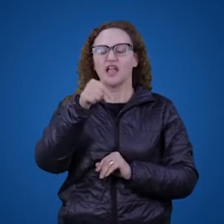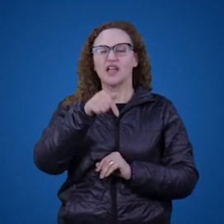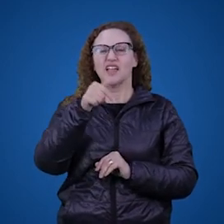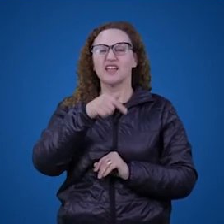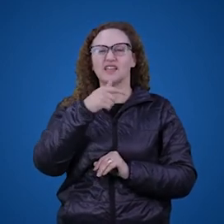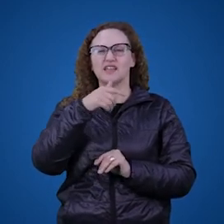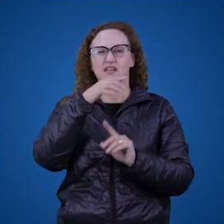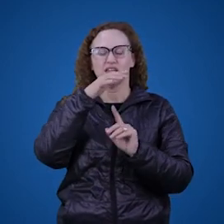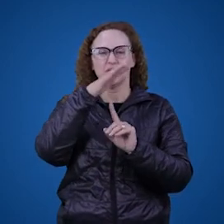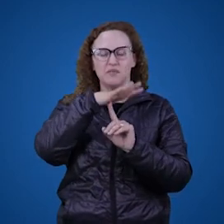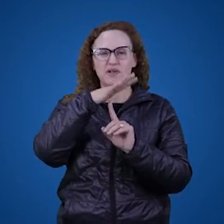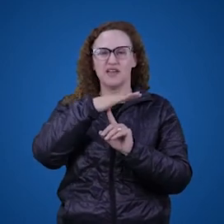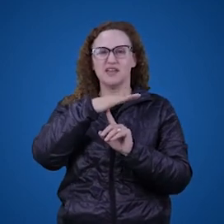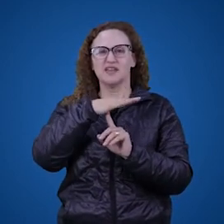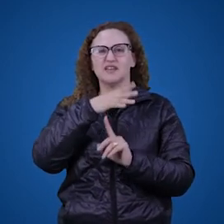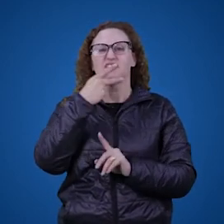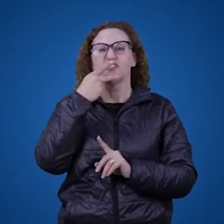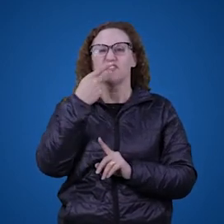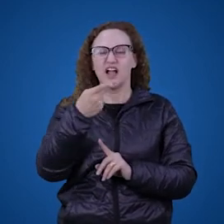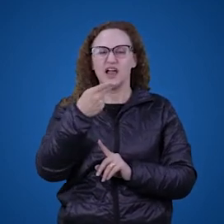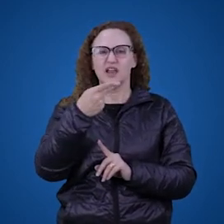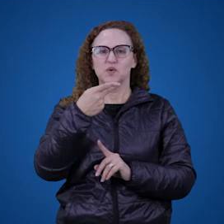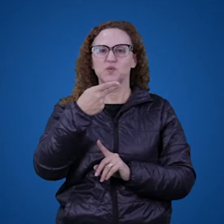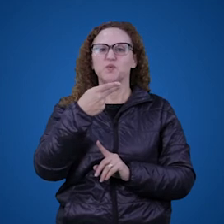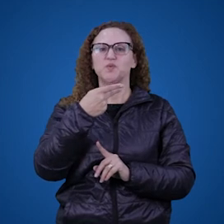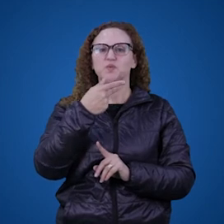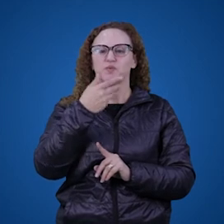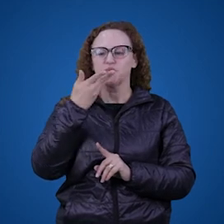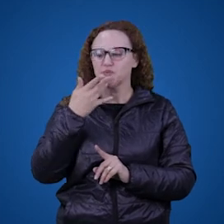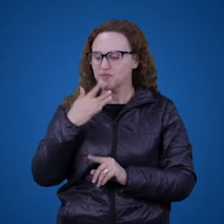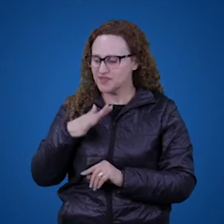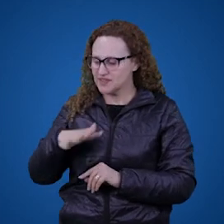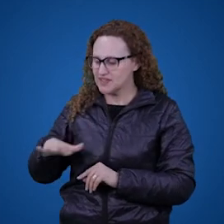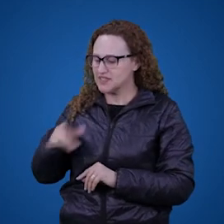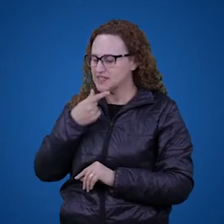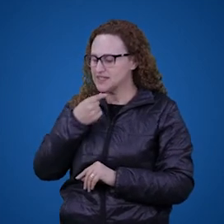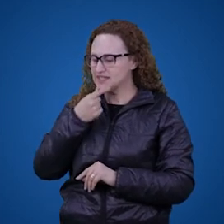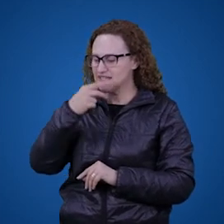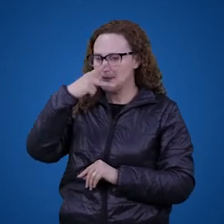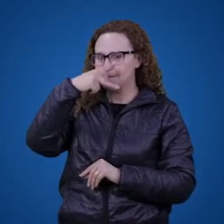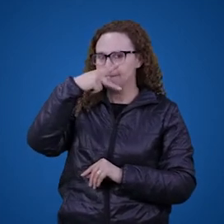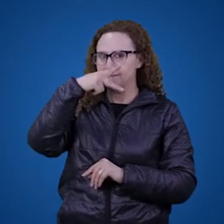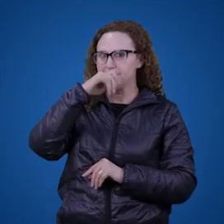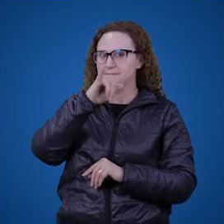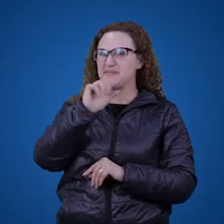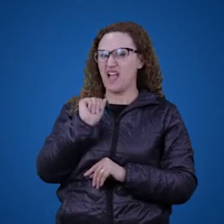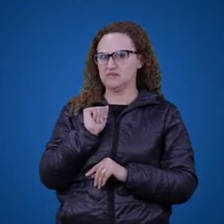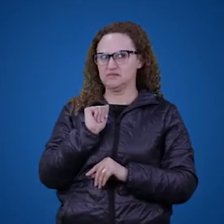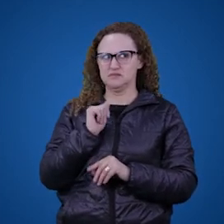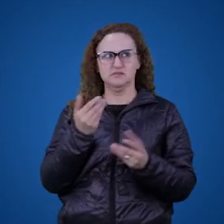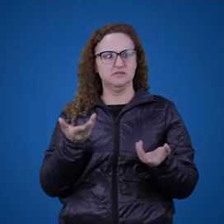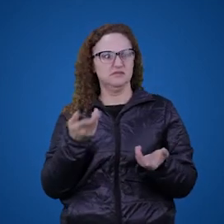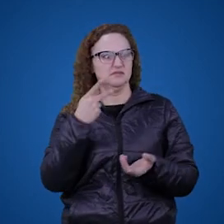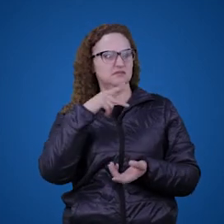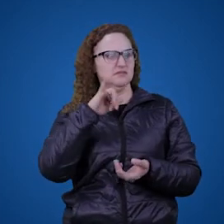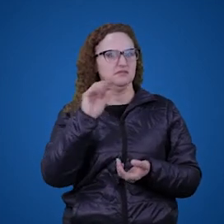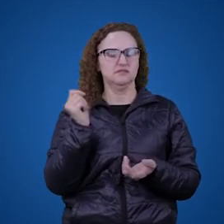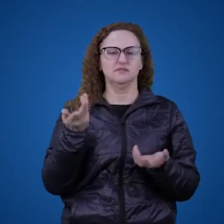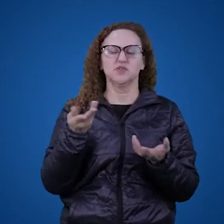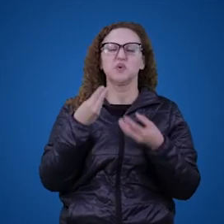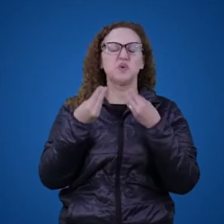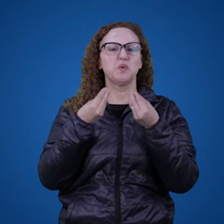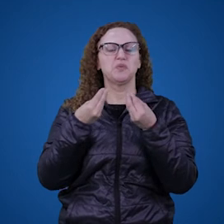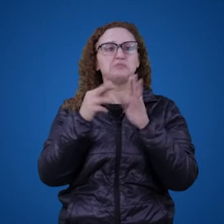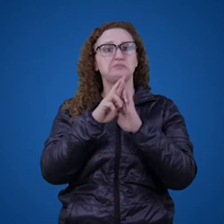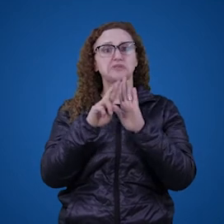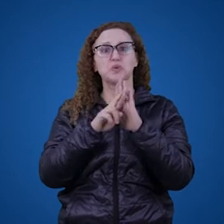homens ou crianças do sexo masculino de piá. É uma coisa que eu não entendia quando eu cheguei aqui, mas isso é